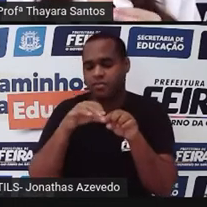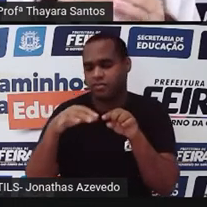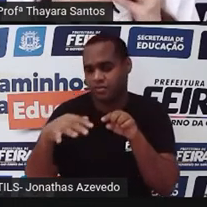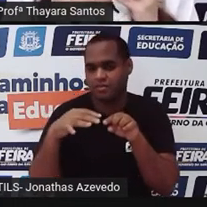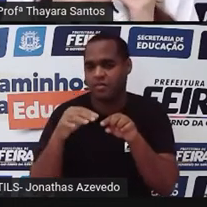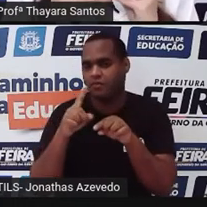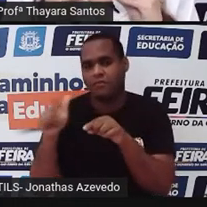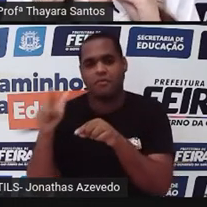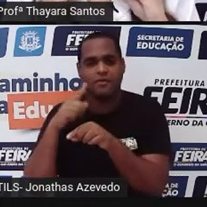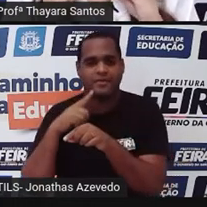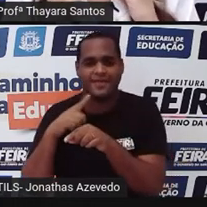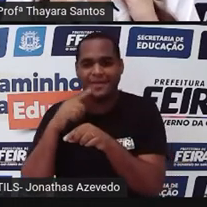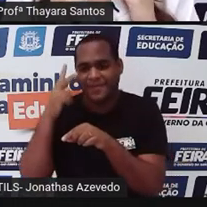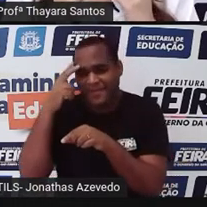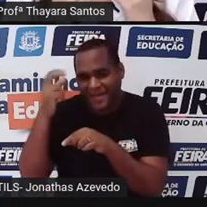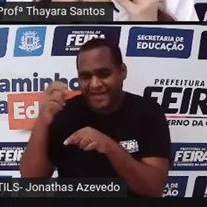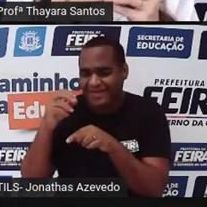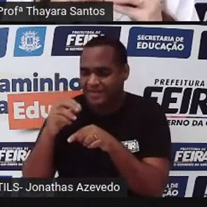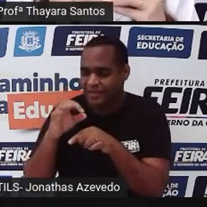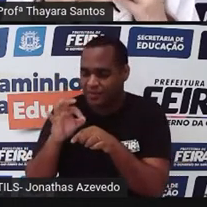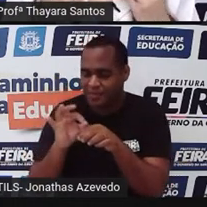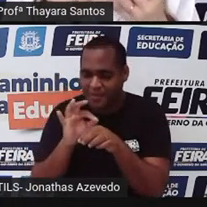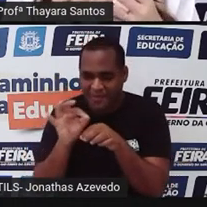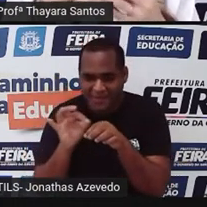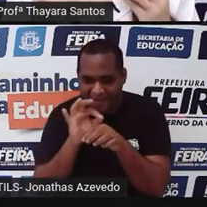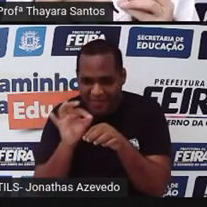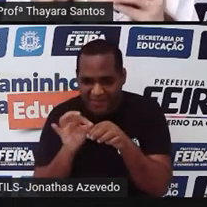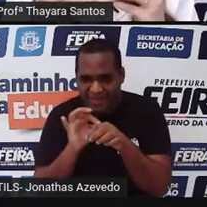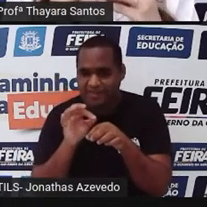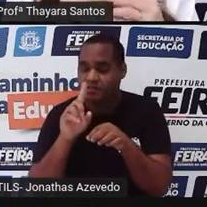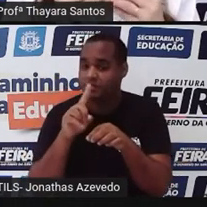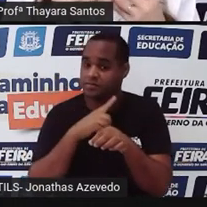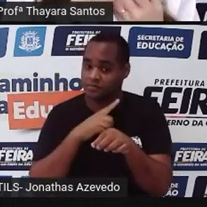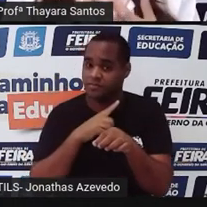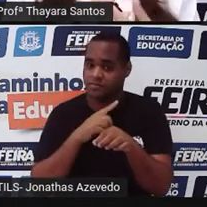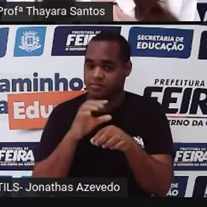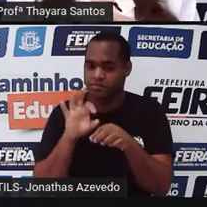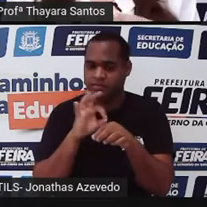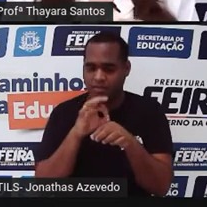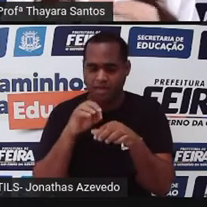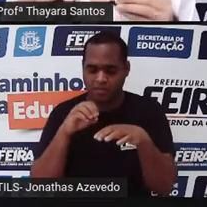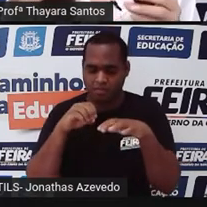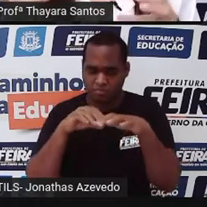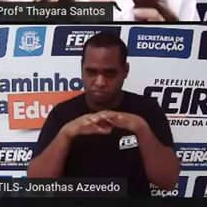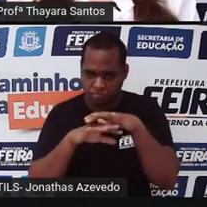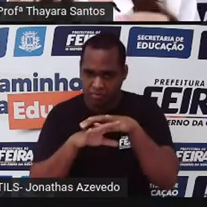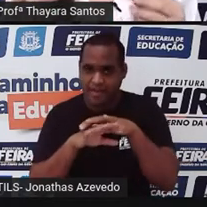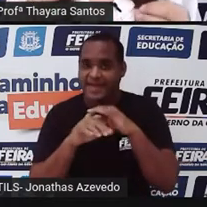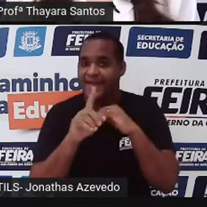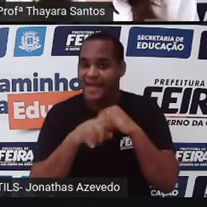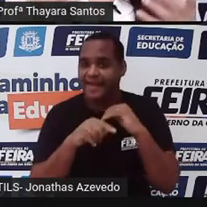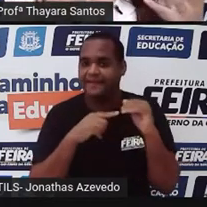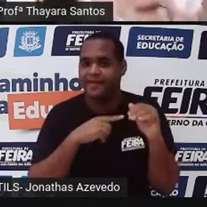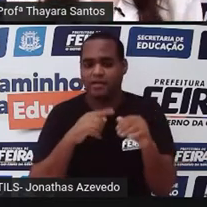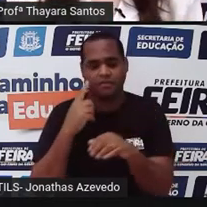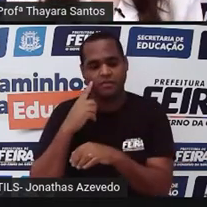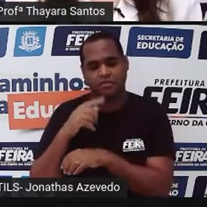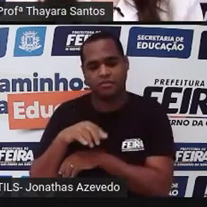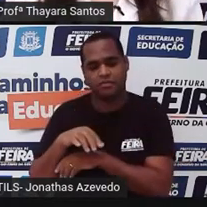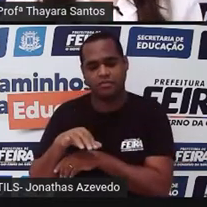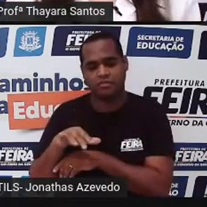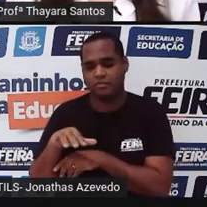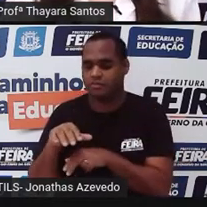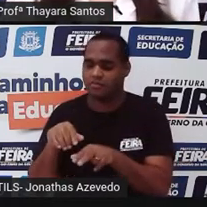Ou então, um saquinho ali cheio de espermatozoide. Para que a fêmea vá lá e